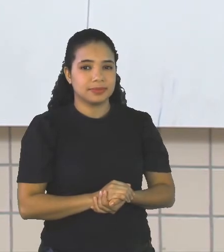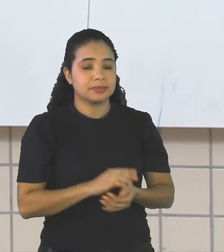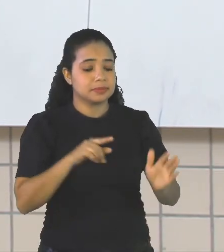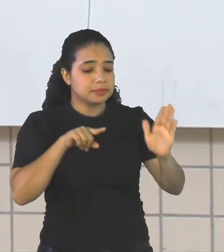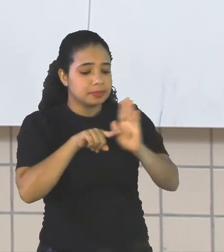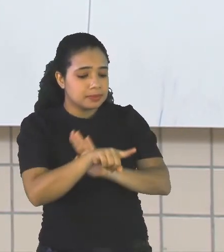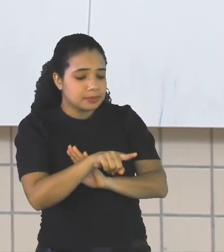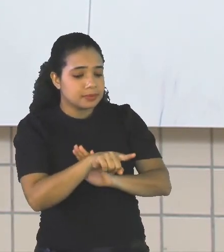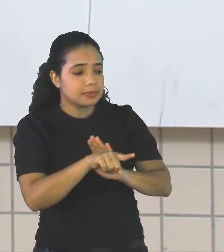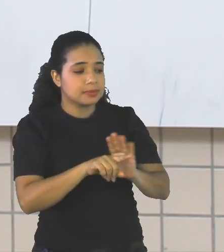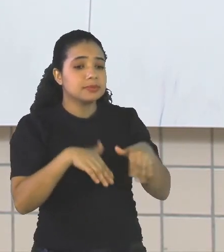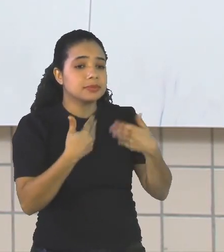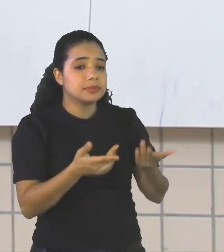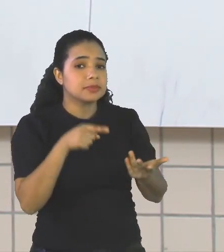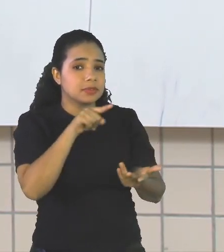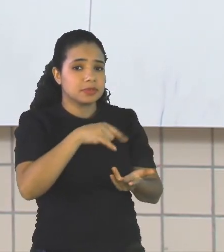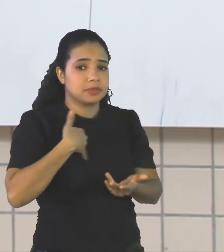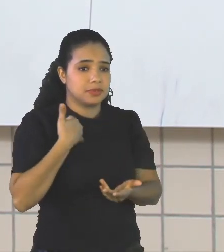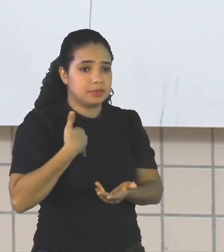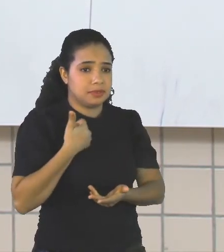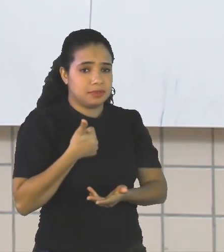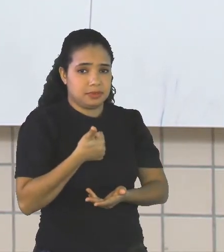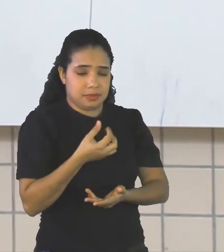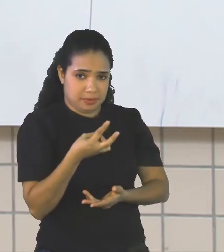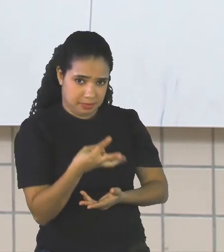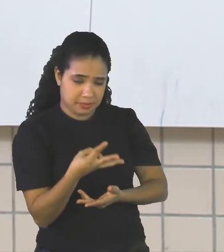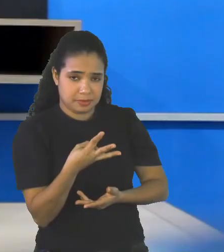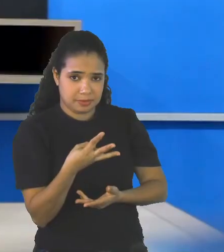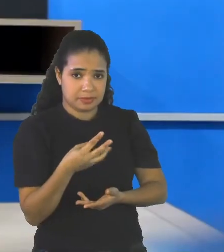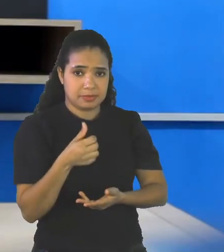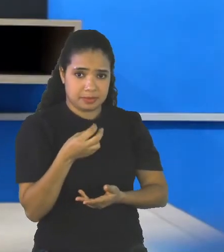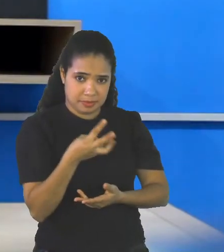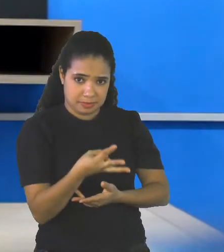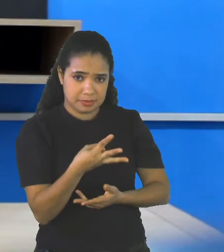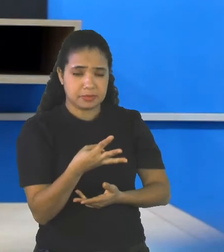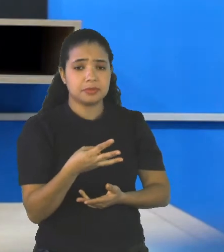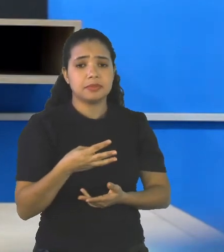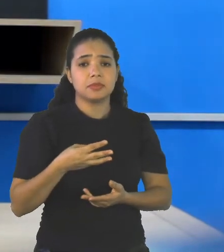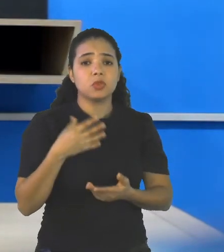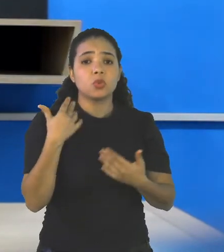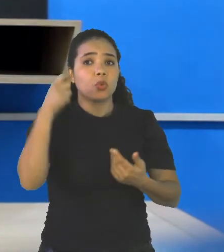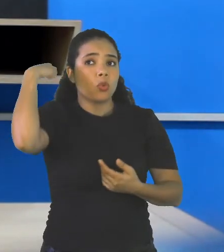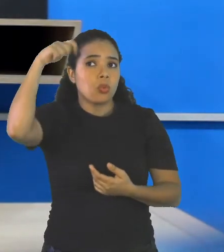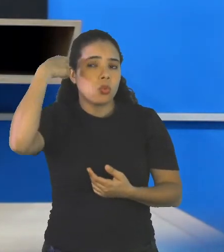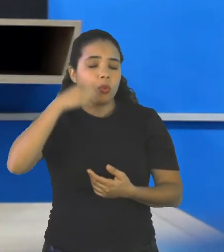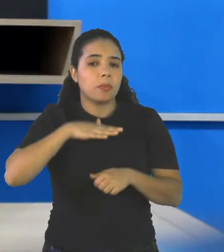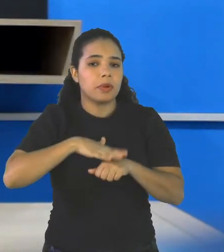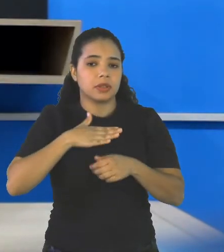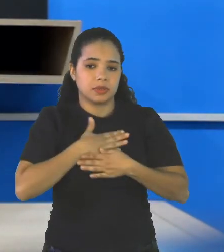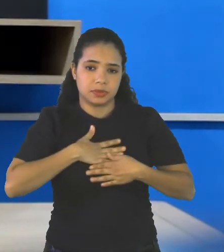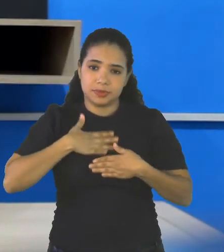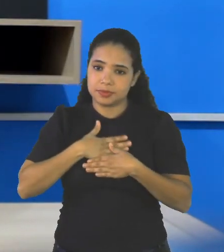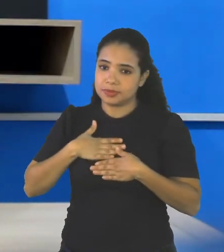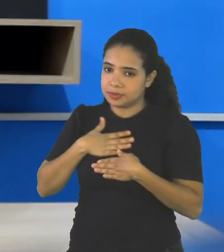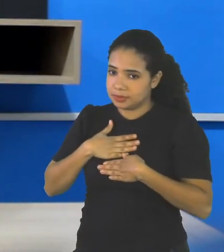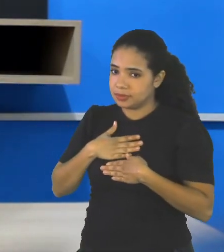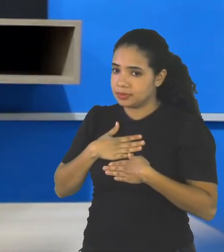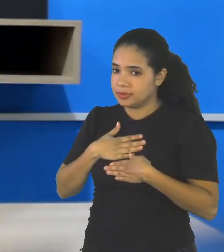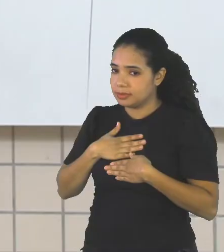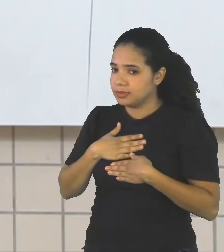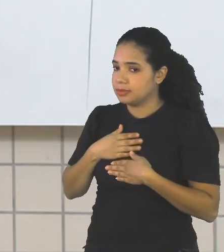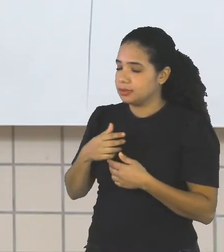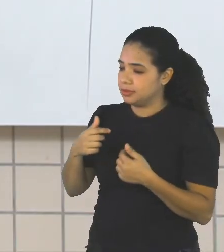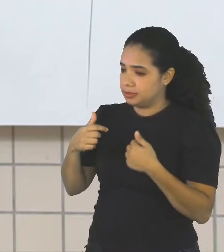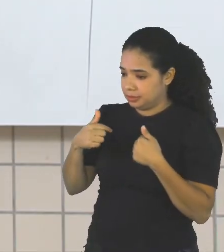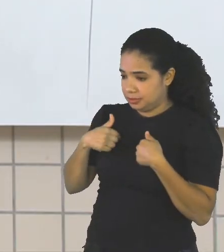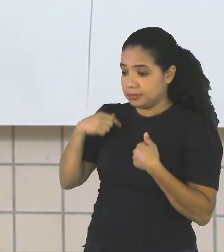Who Was Your Favorite Artist When I Was In 30th Year My Idol Was Martina Stoessel